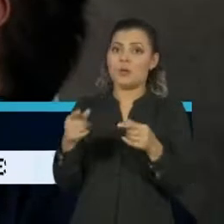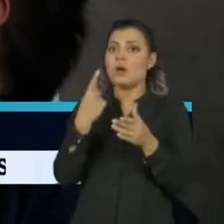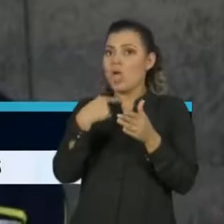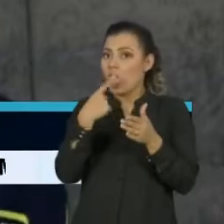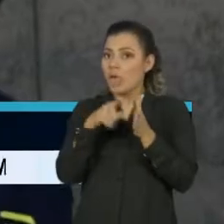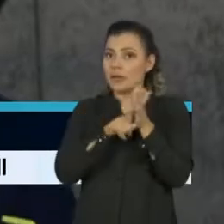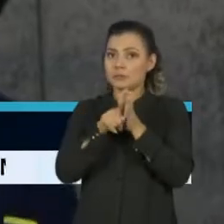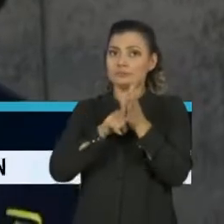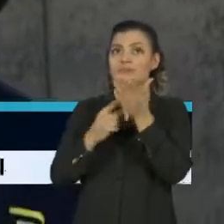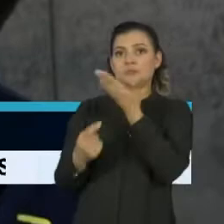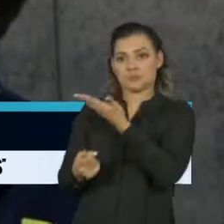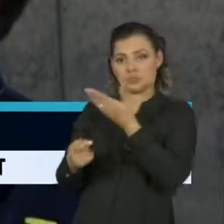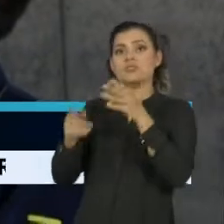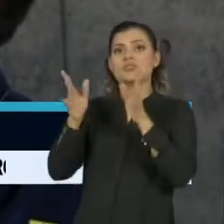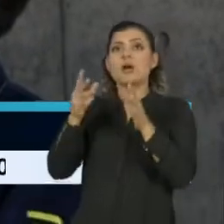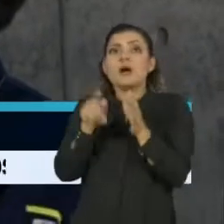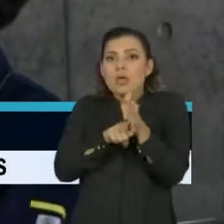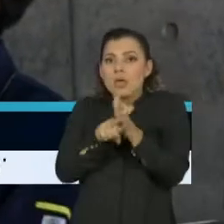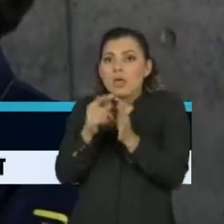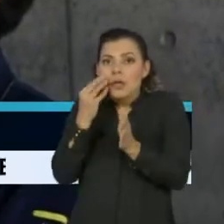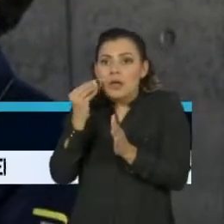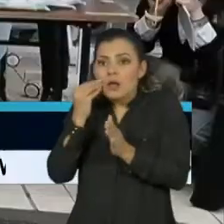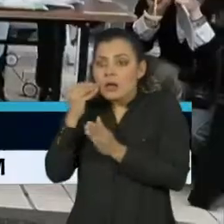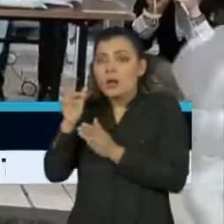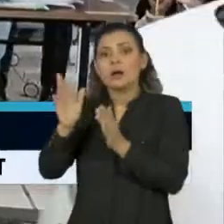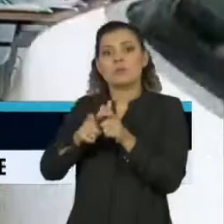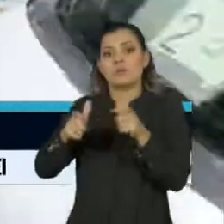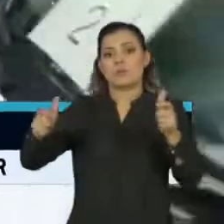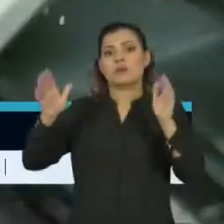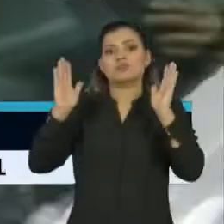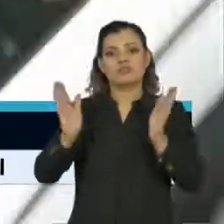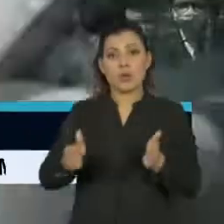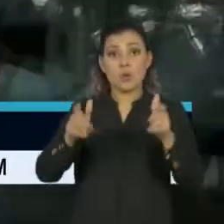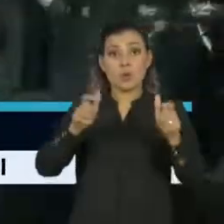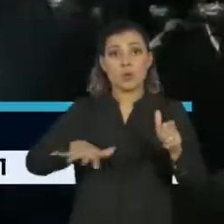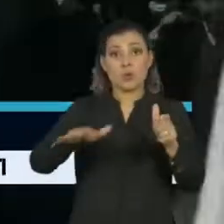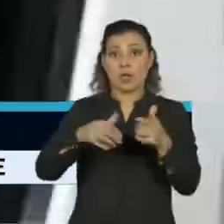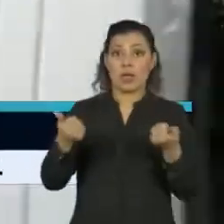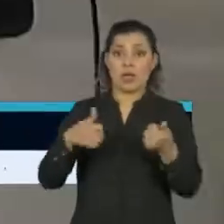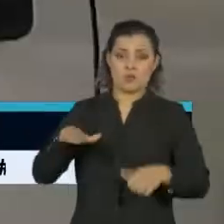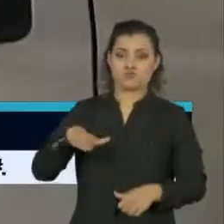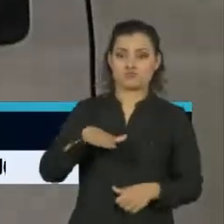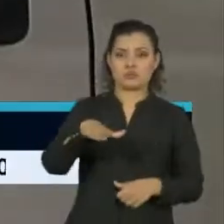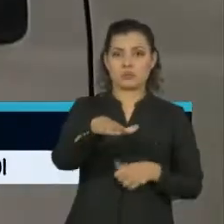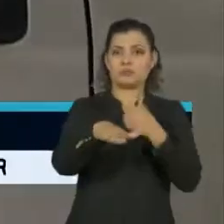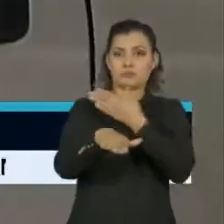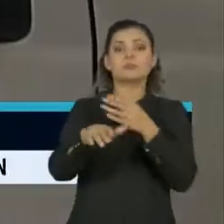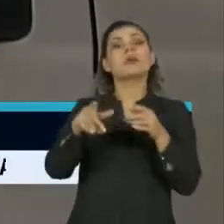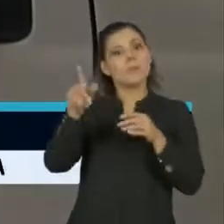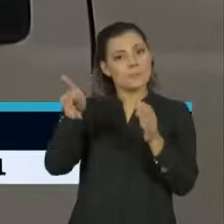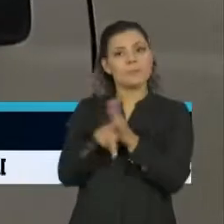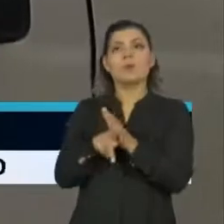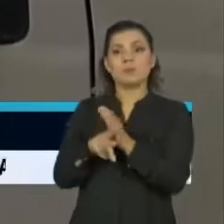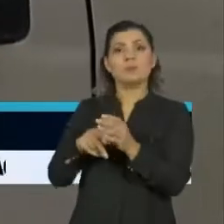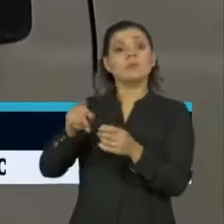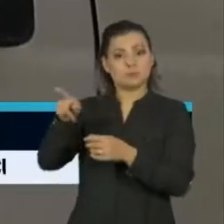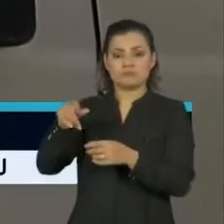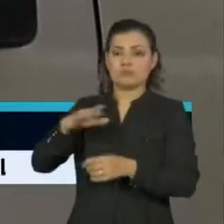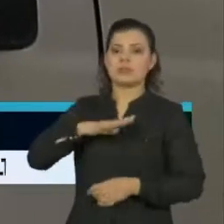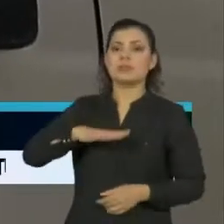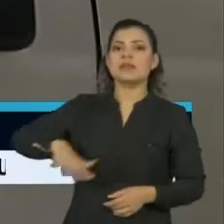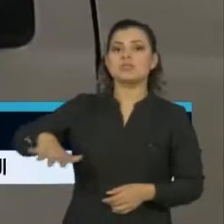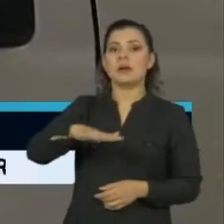em alta, a demanda por testes também aumentou. Um local de testes drive-thru foi construído em Tóquio. Segundo as